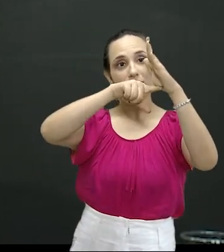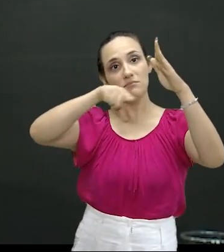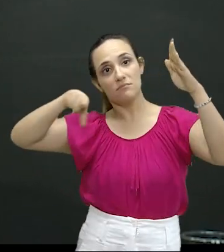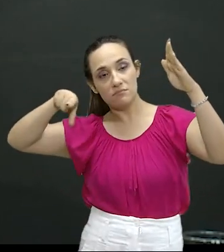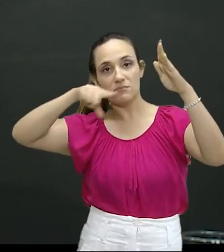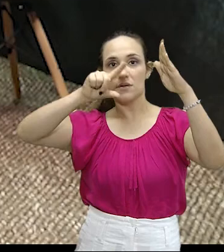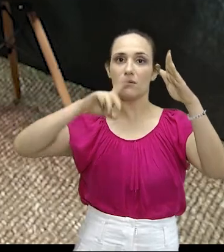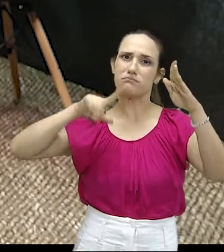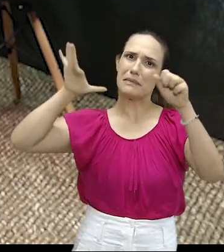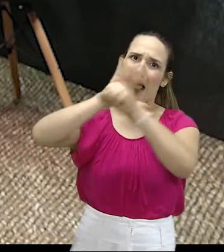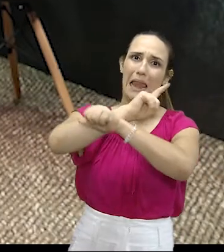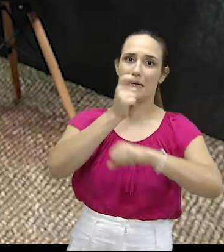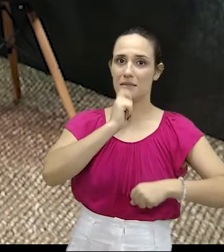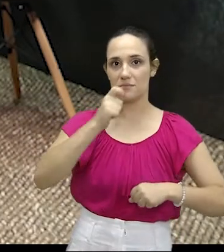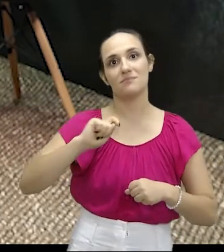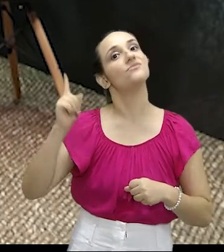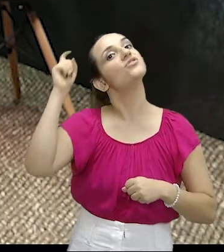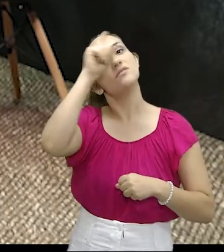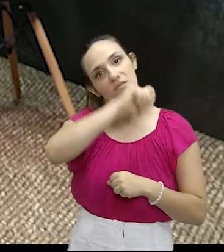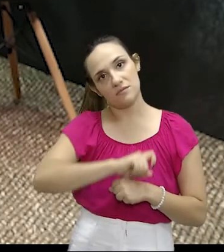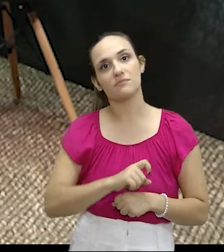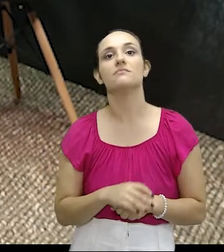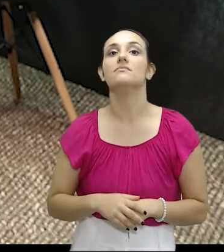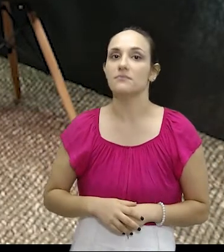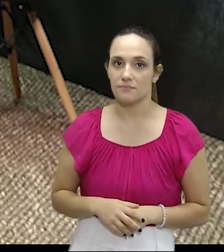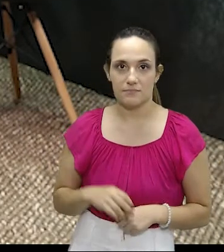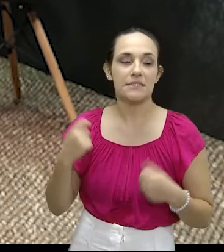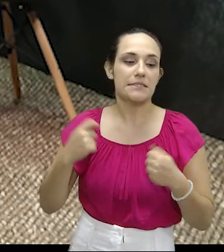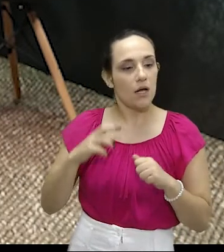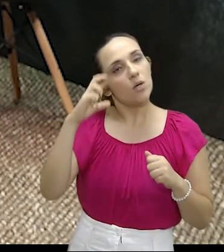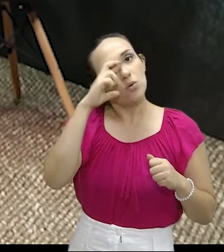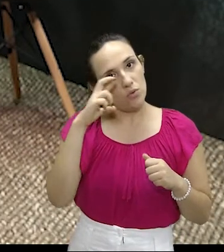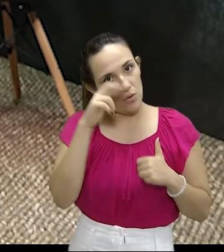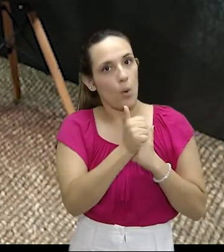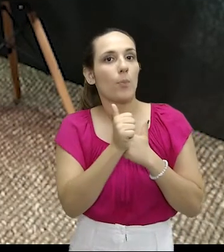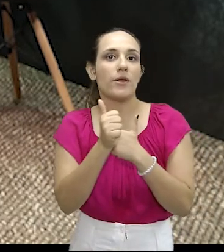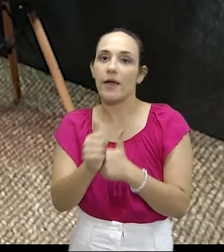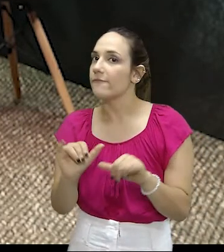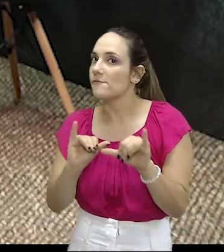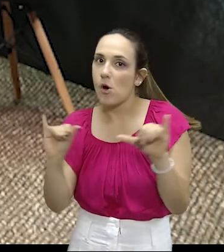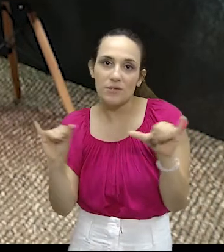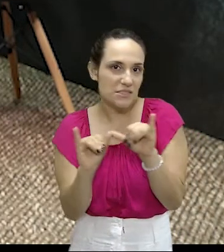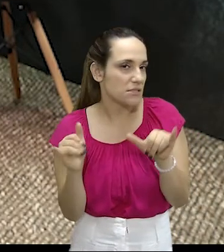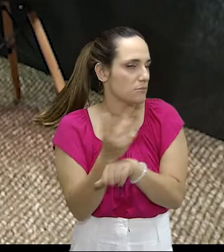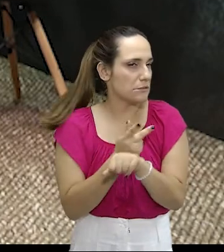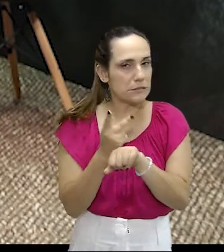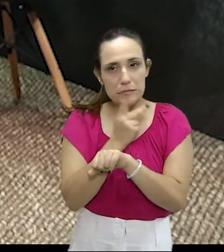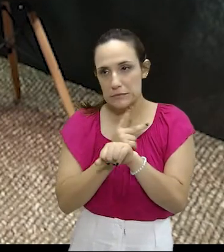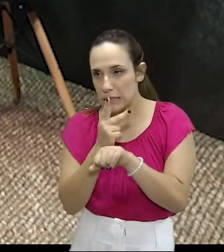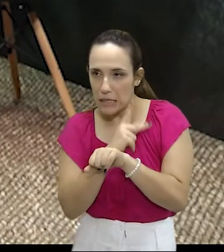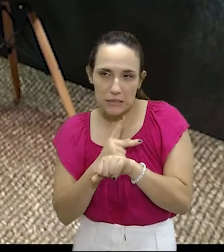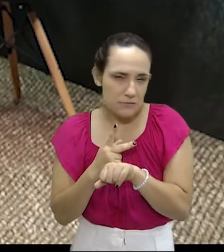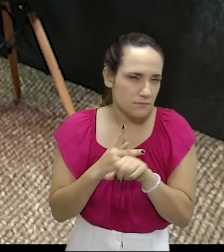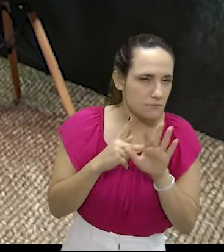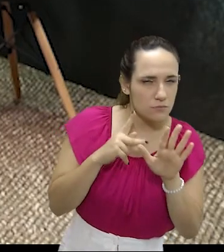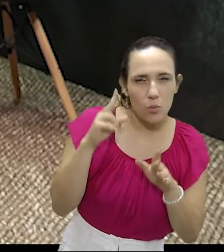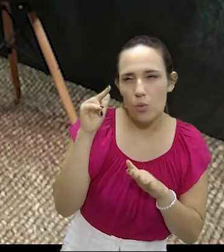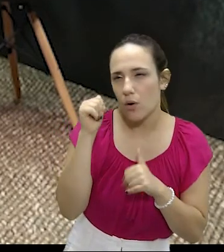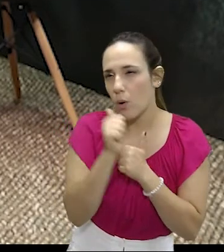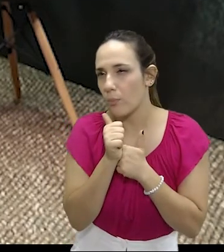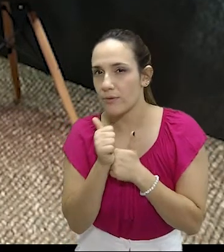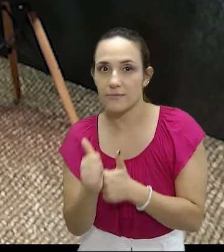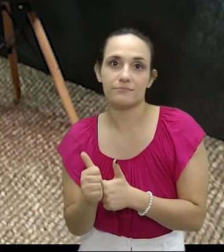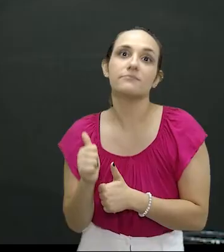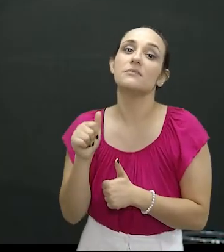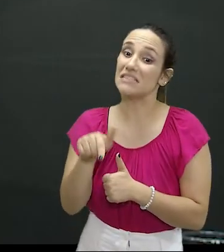trabalhoso uma apreensão dessa. Demanda monitoramento, troca de informações e, sem falar pelo local